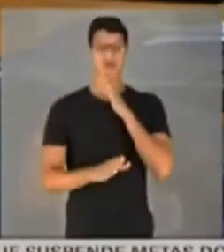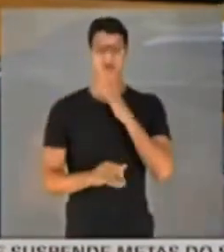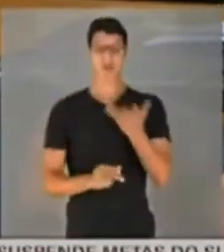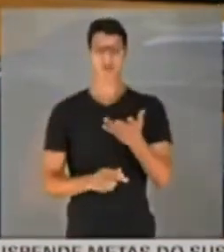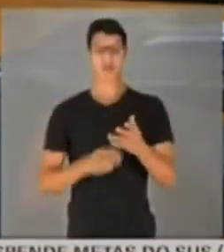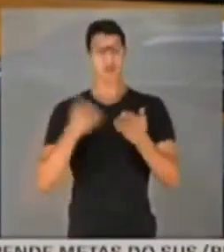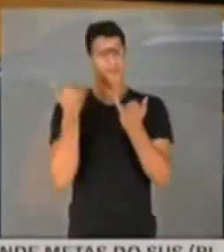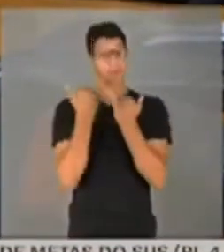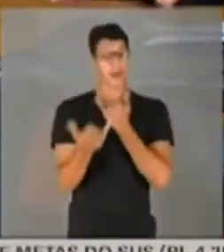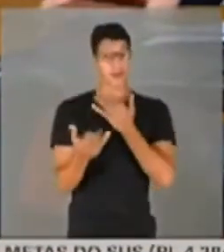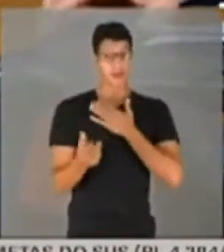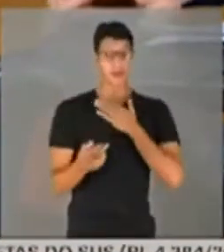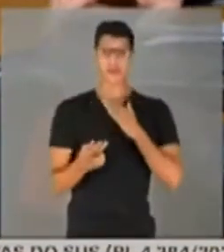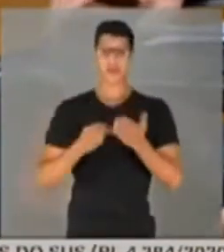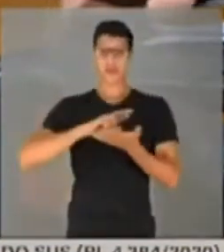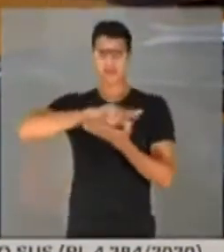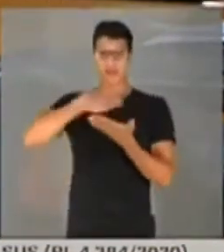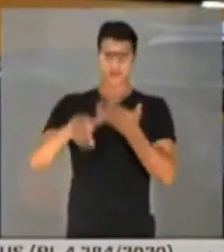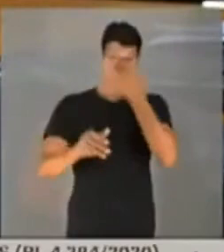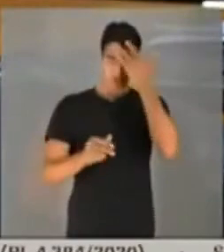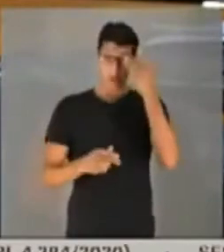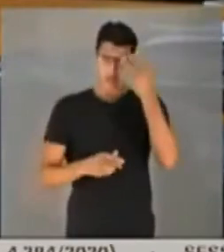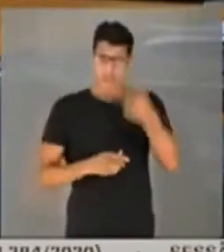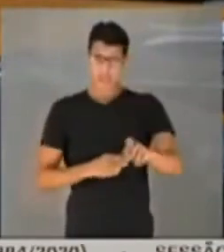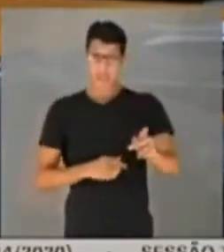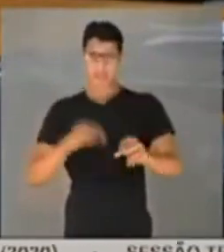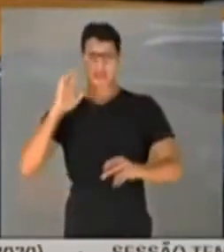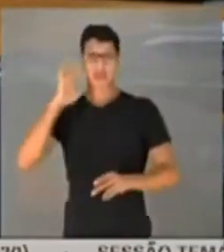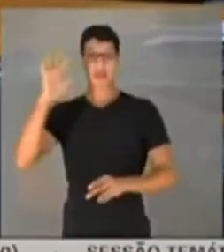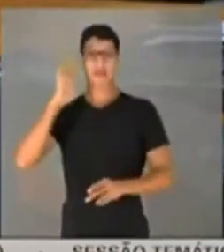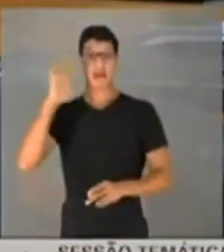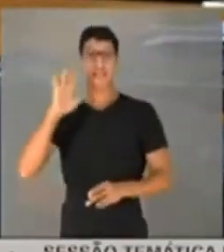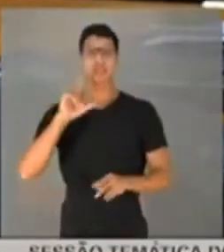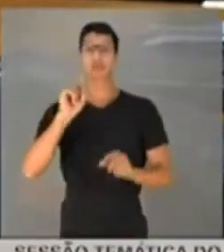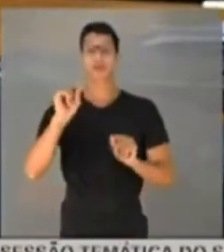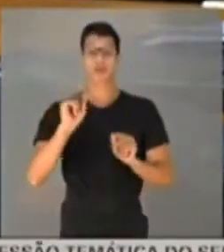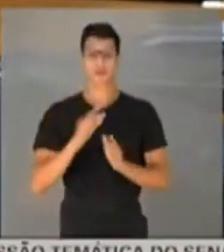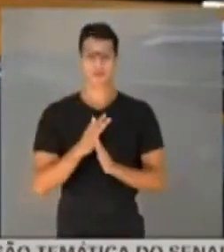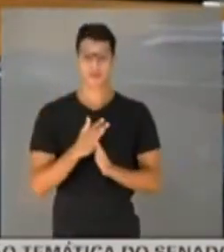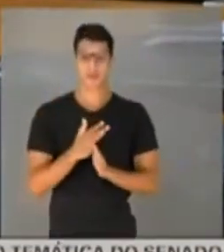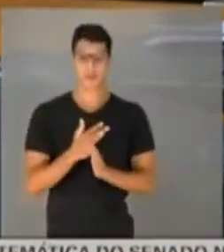E o que me parece é que muitos aqui imaginam ser o caso.